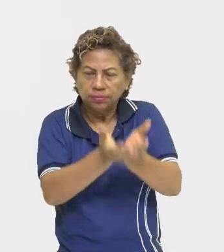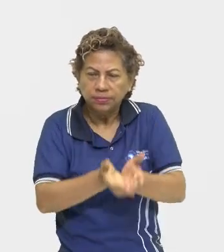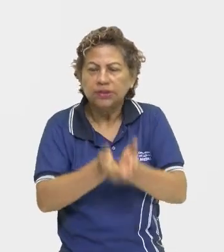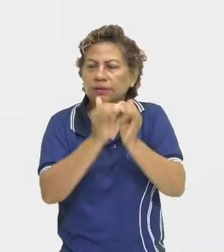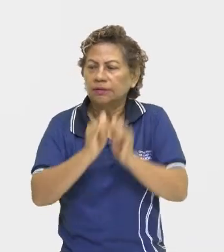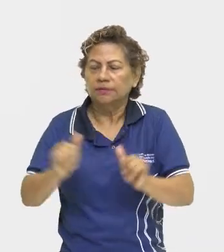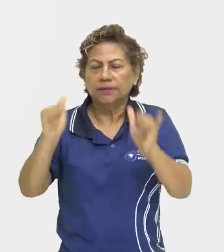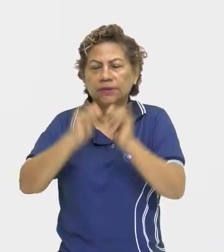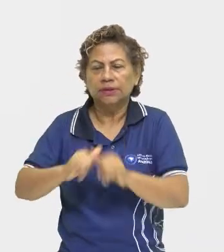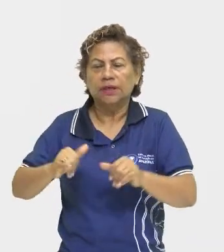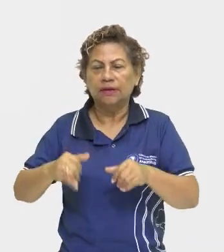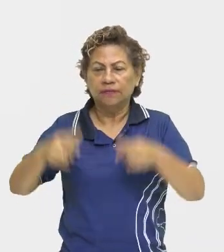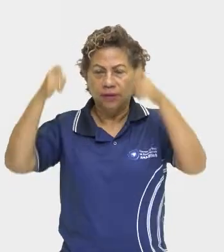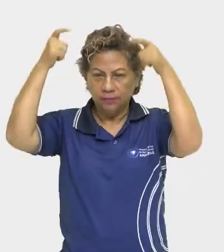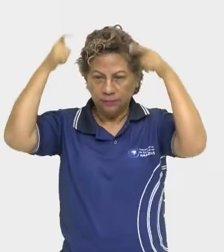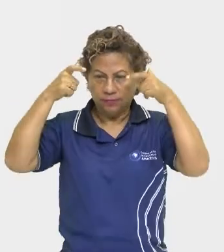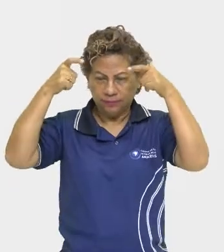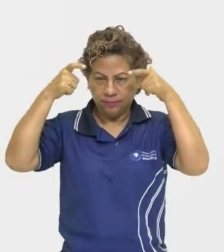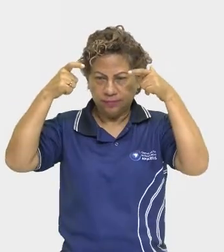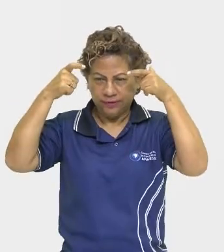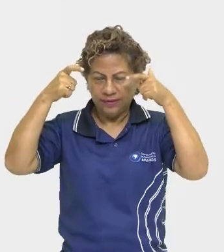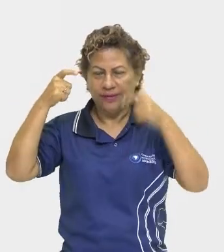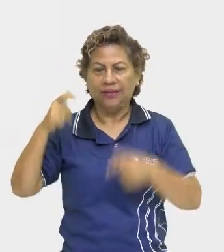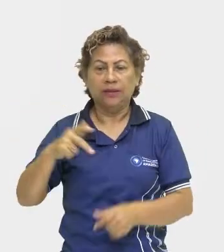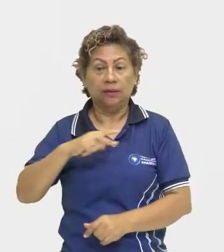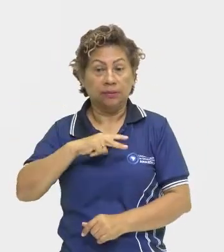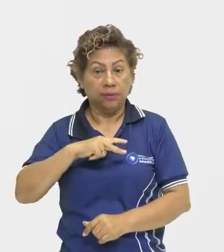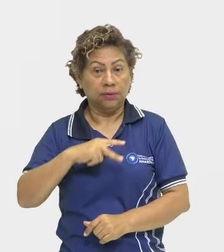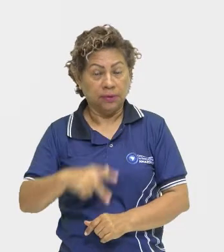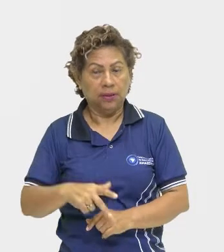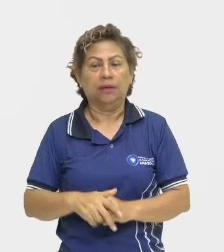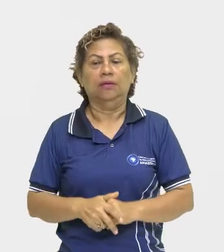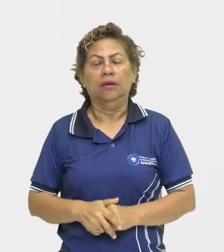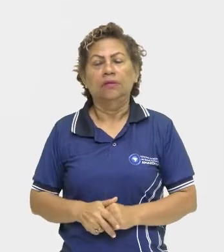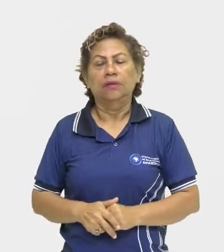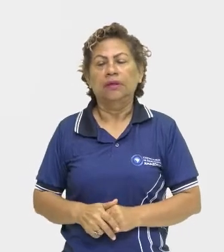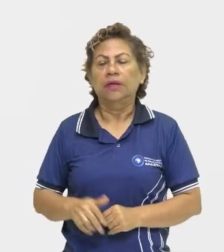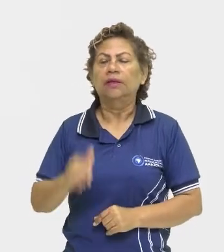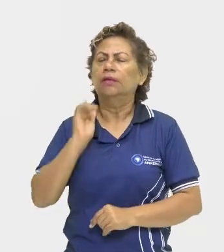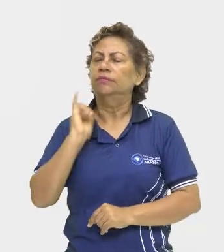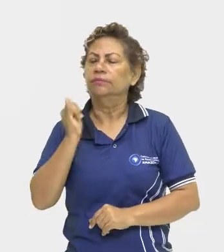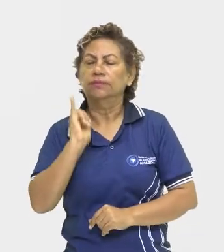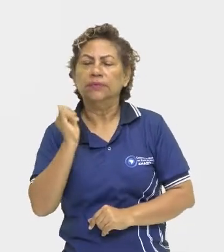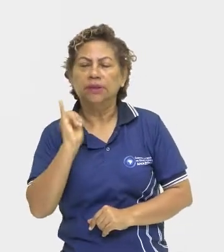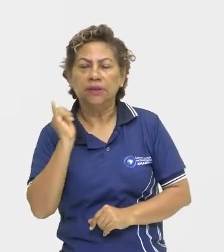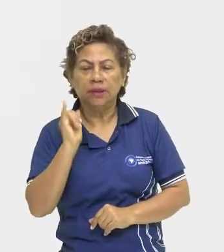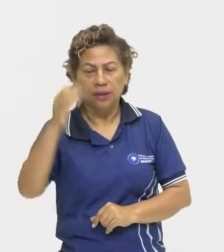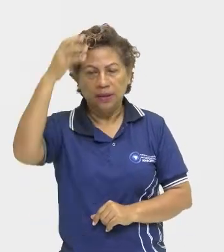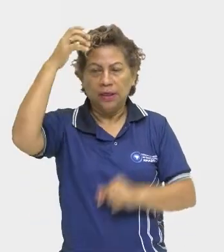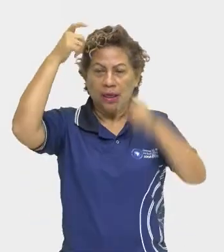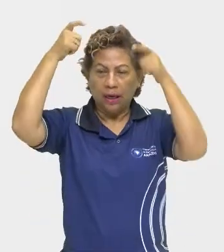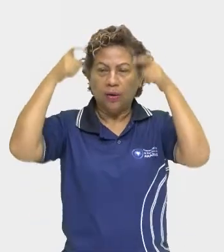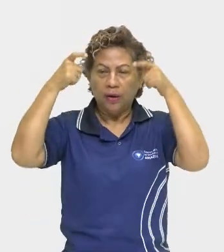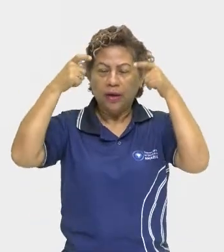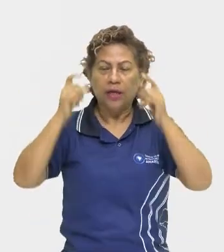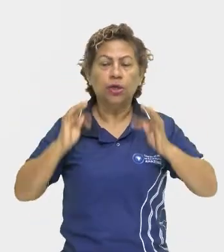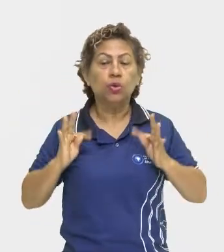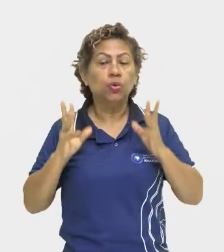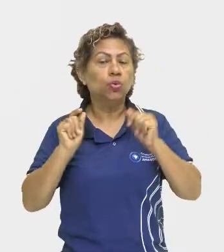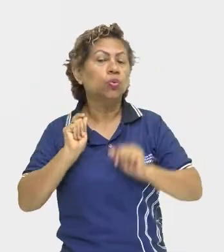descobertas, narraram, contaram para os nobres e para o rei em Portugal